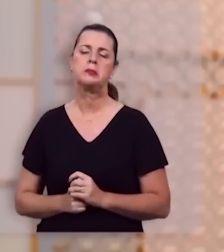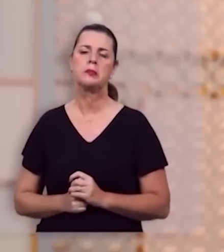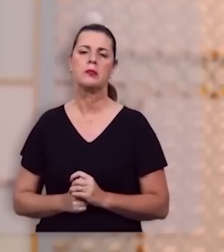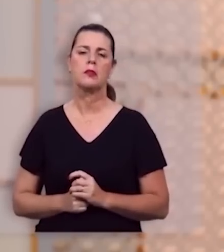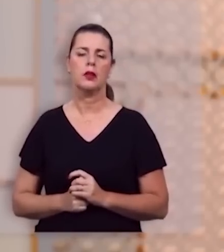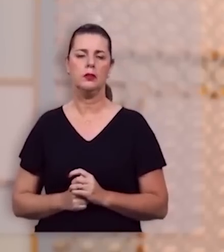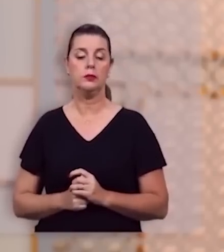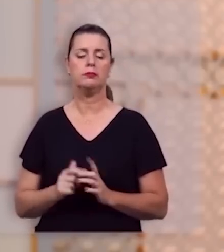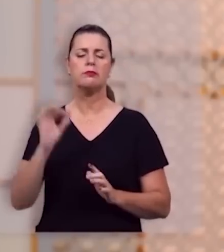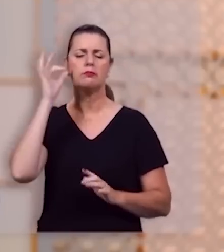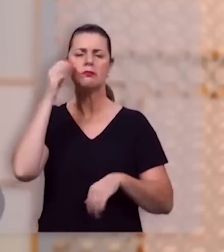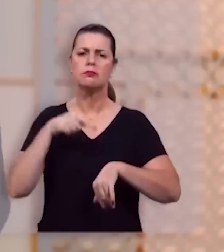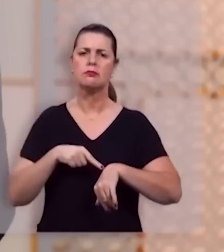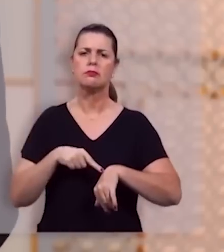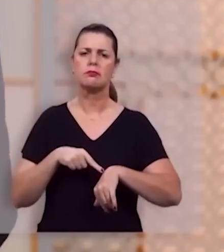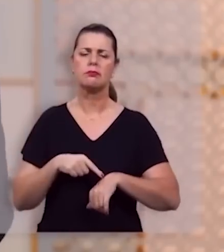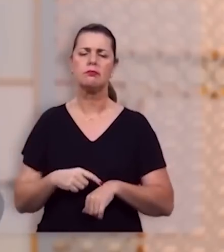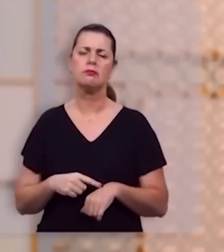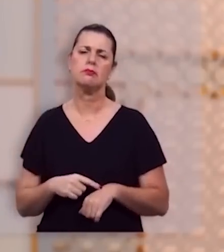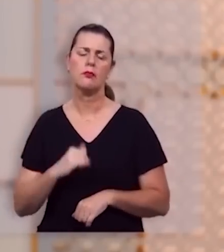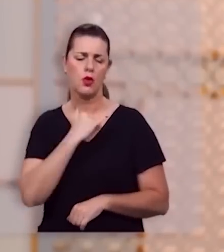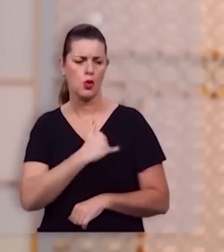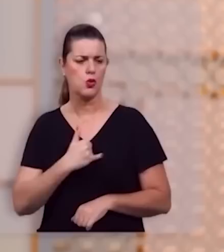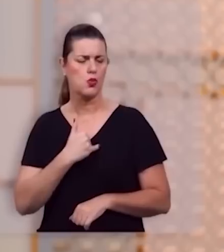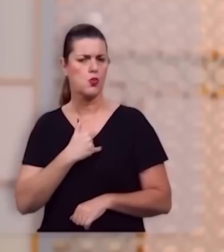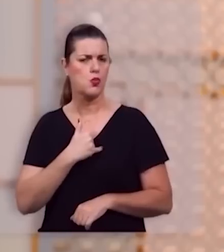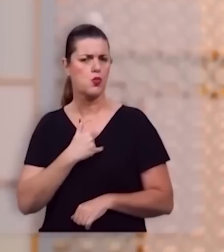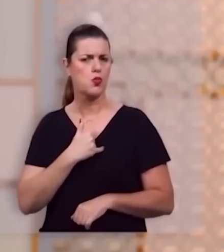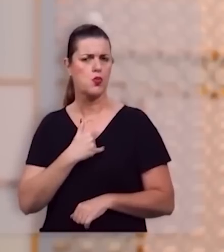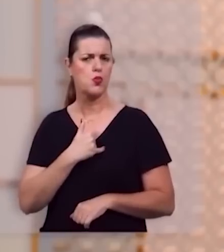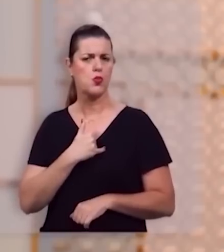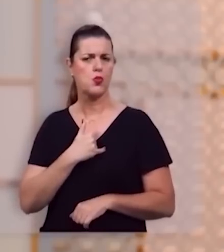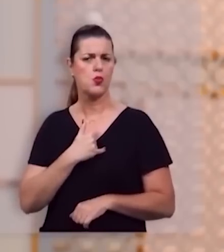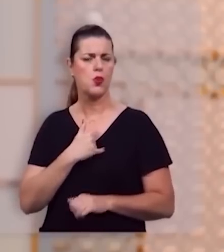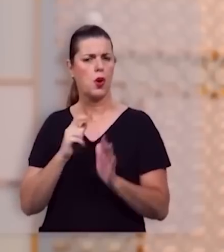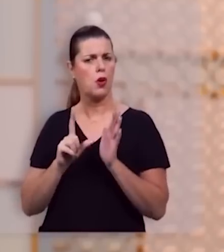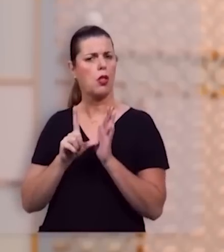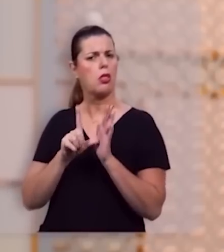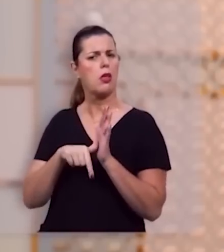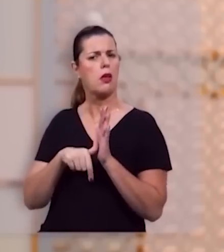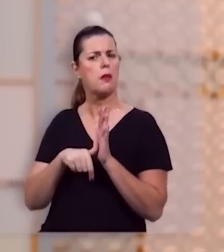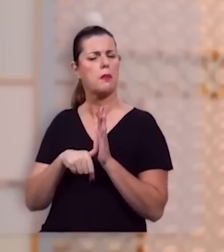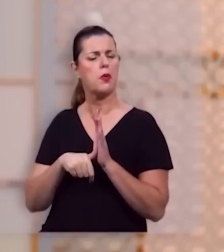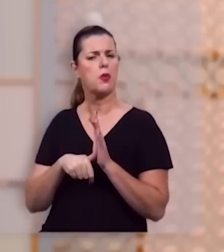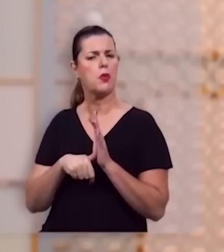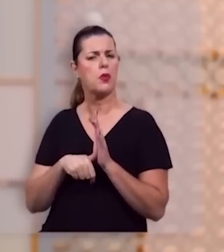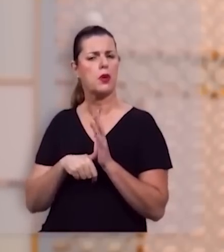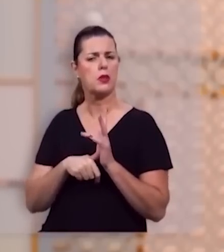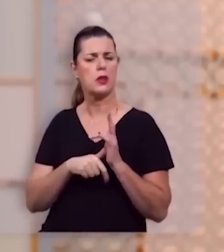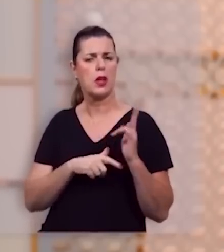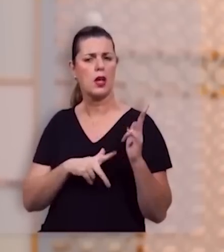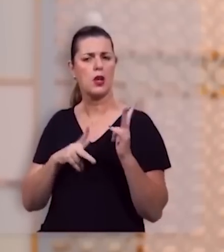E nesse momento, João então, depois de enviar, como Jesus